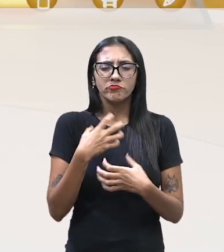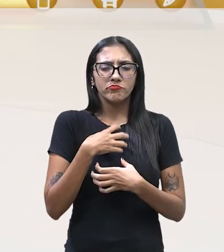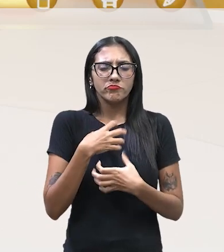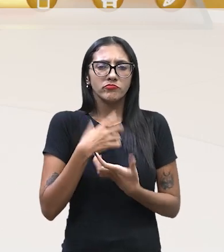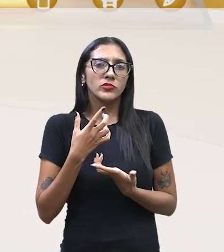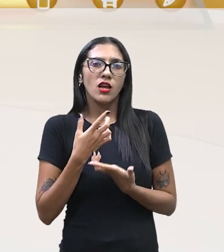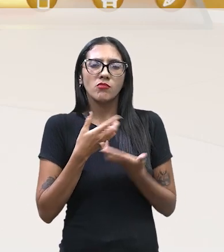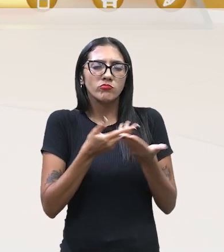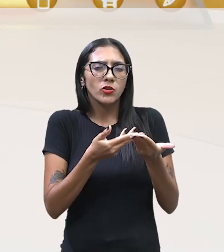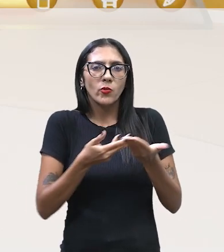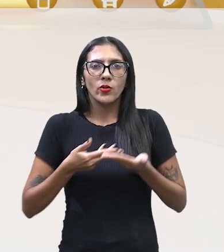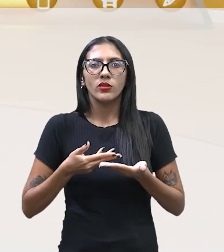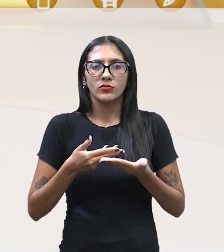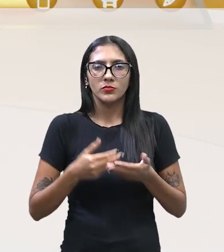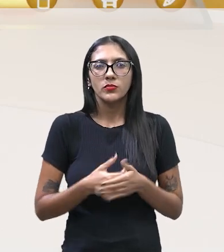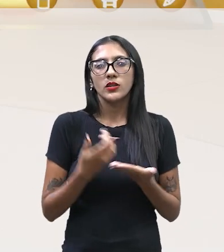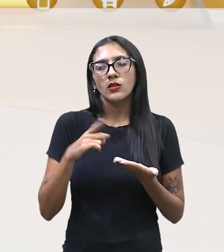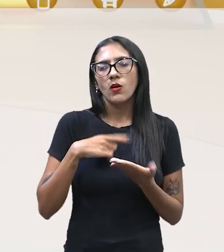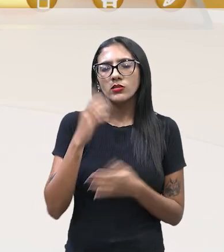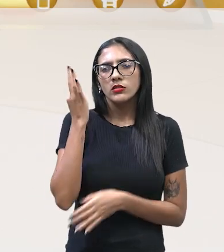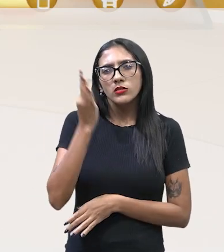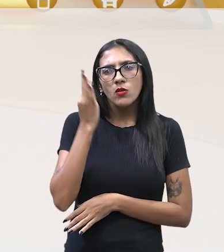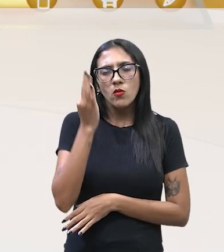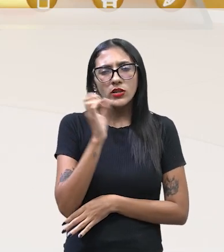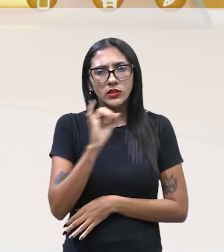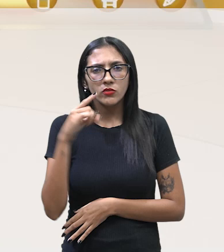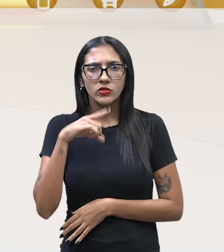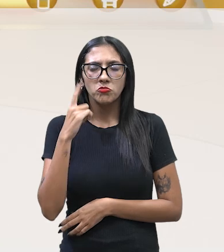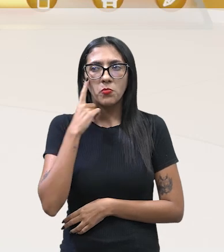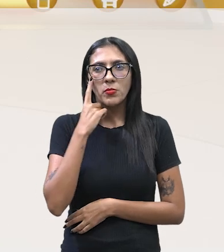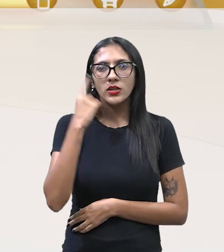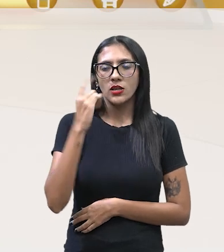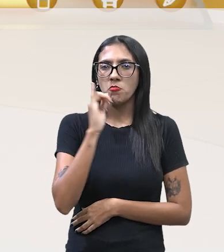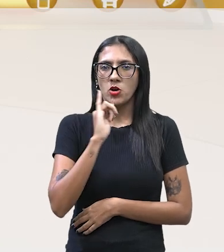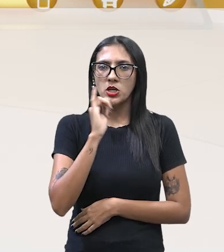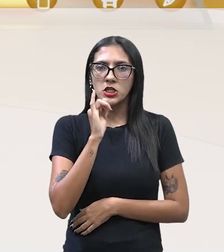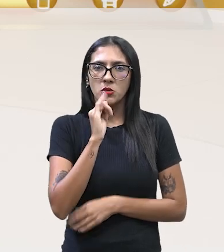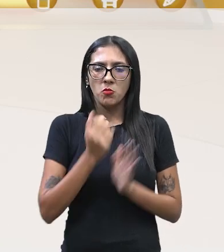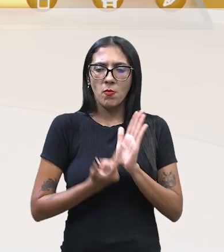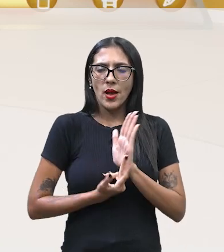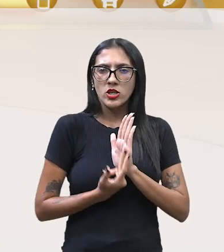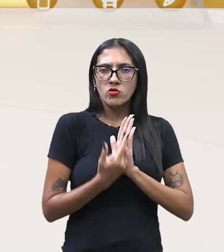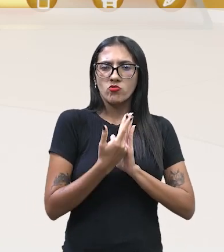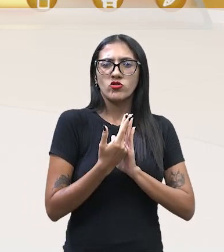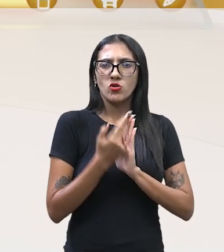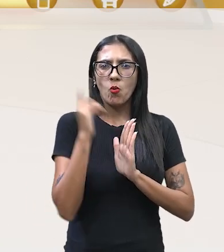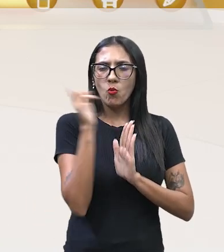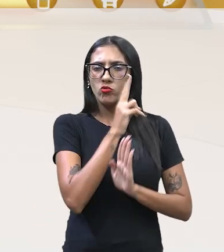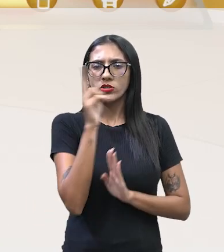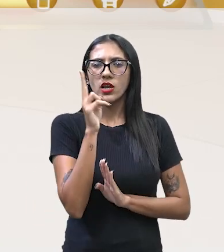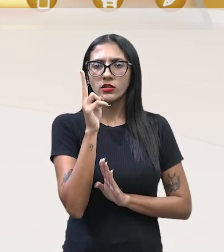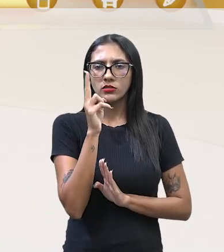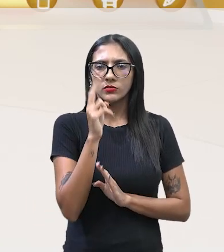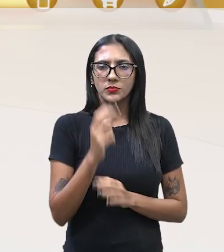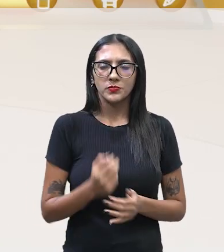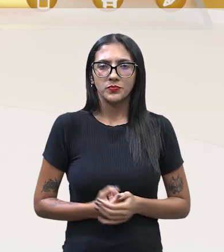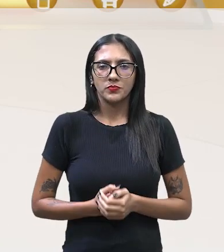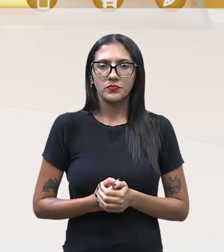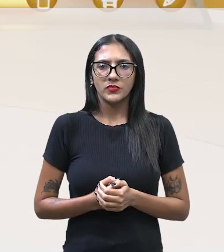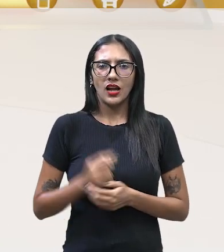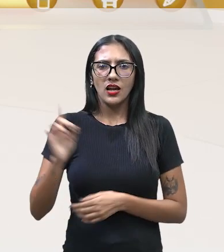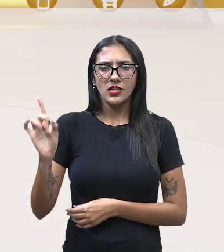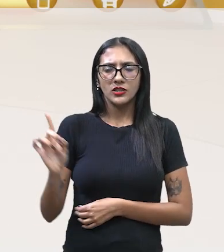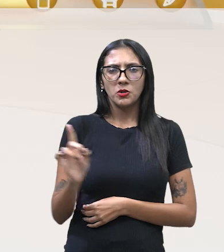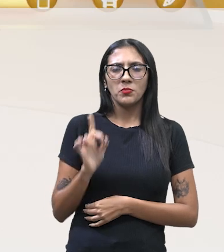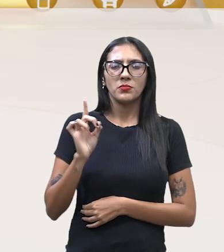Exatamente. Então, a teoria, eu sempre falo assim, você vai fazer uma cirurgia de emergência. A propaganda vai falar. Aí chega um médico todo